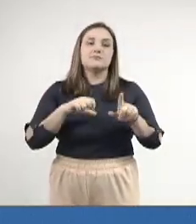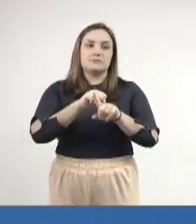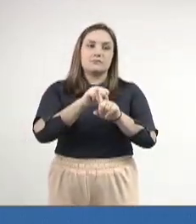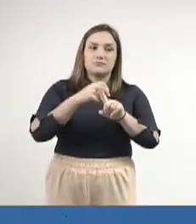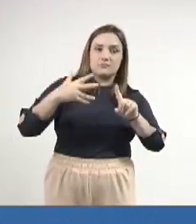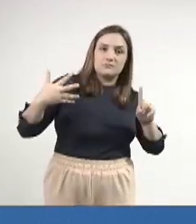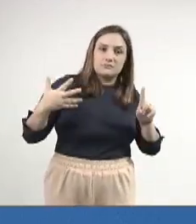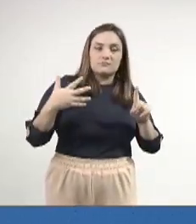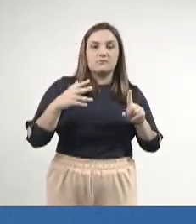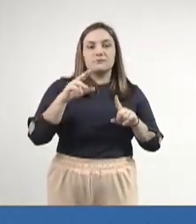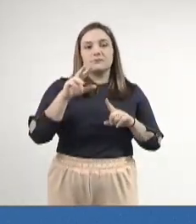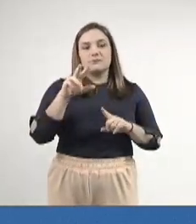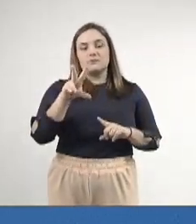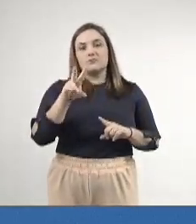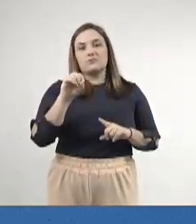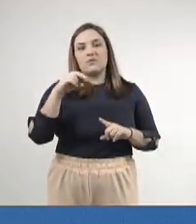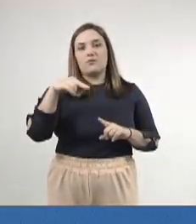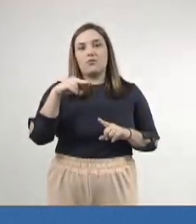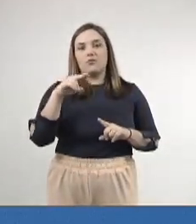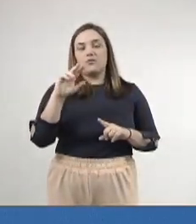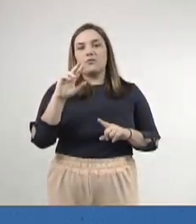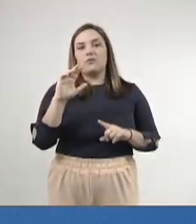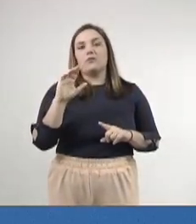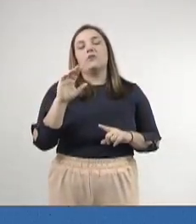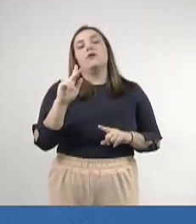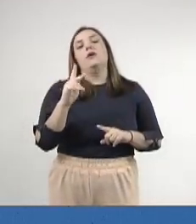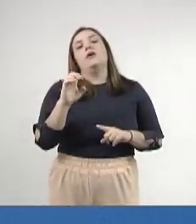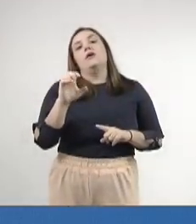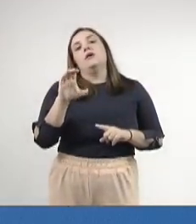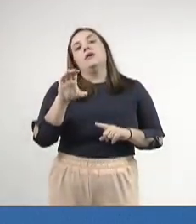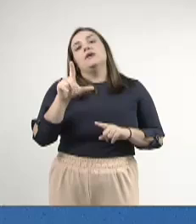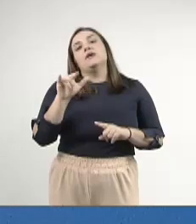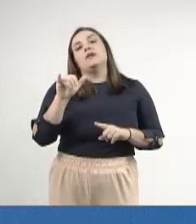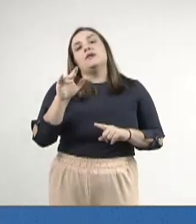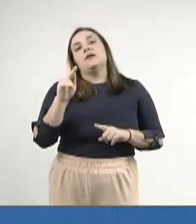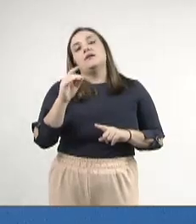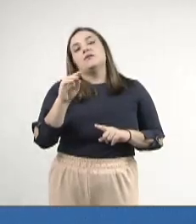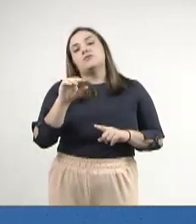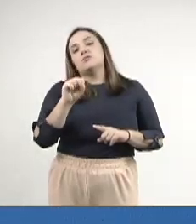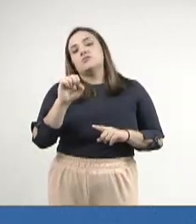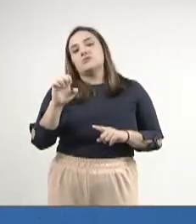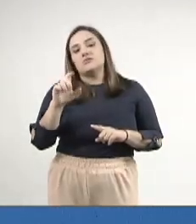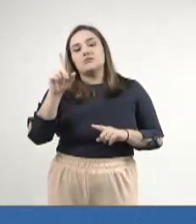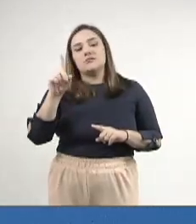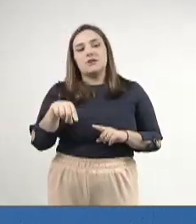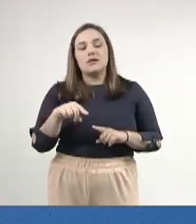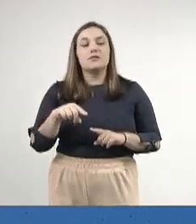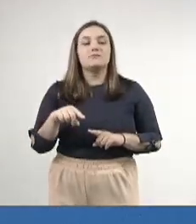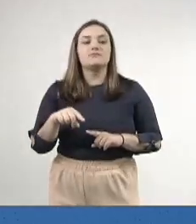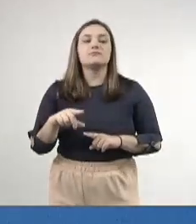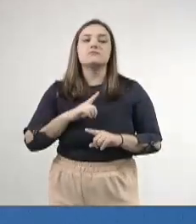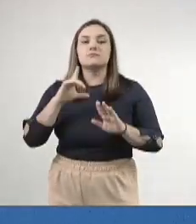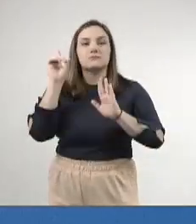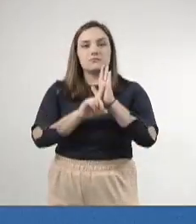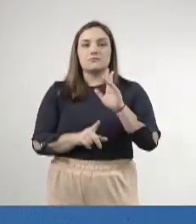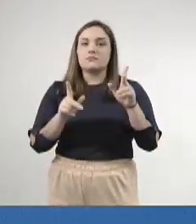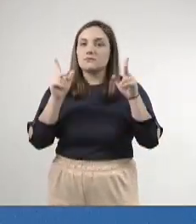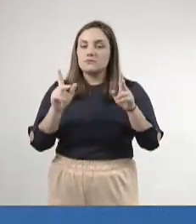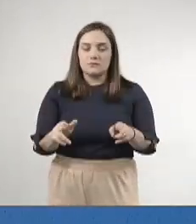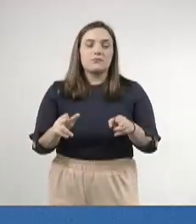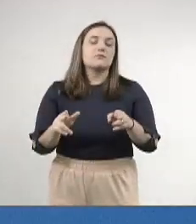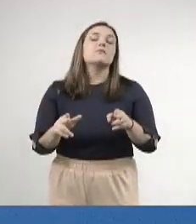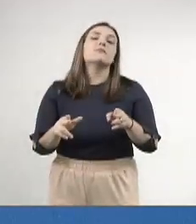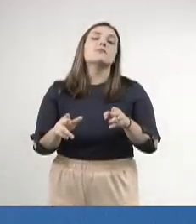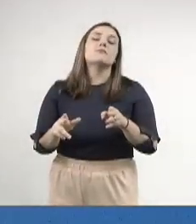de Von Recklehausen, que é a neurofibromatose, os mesmos direitos legalmente